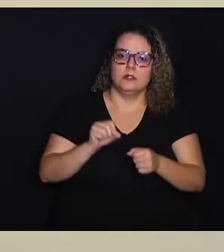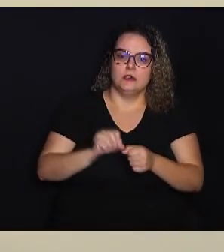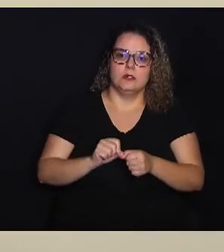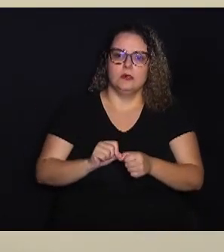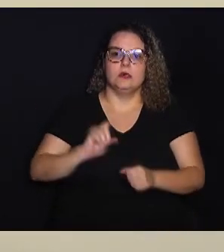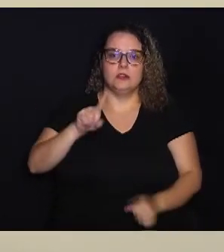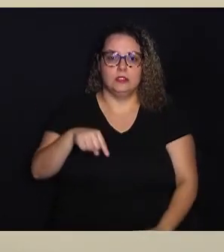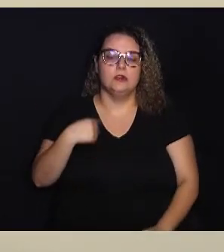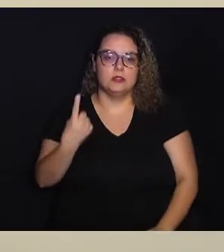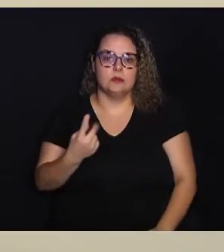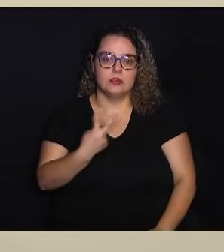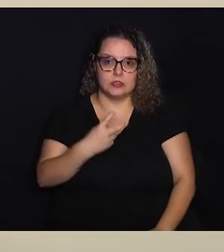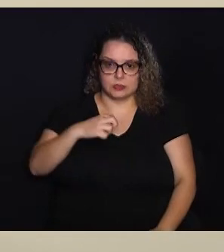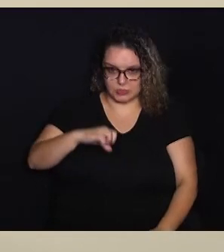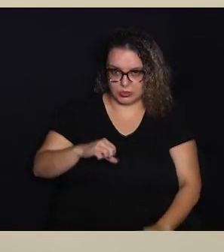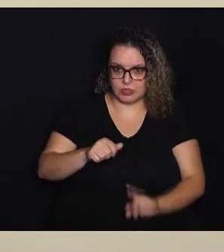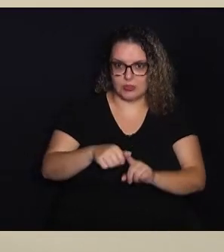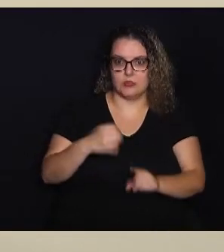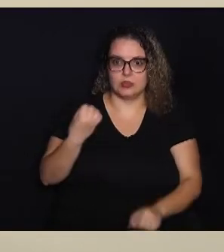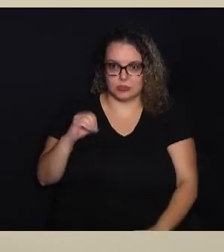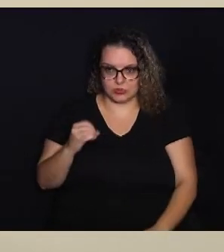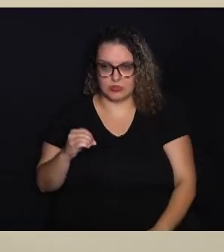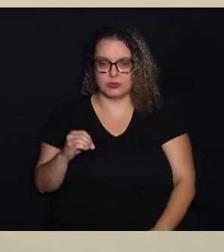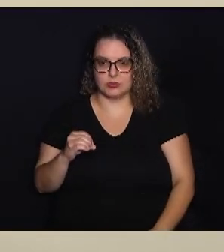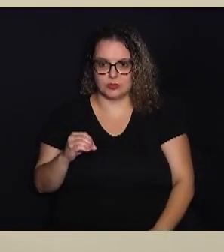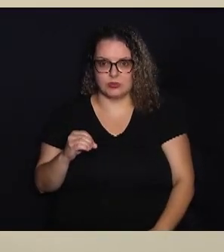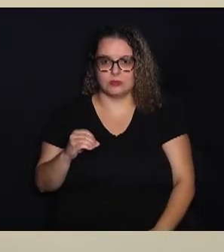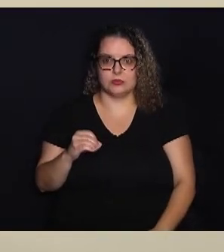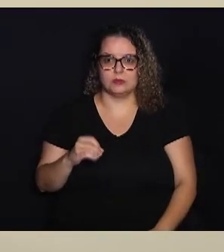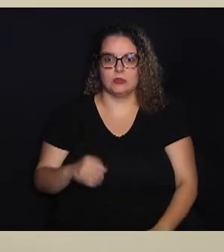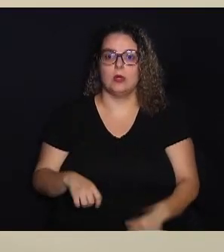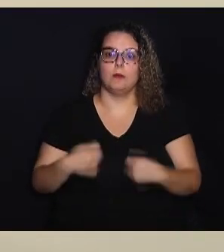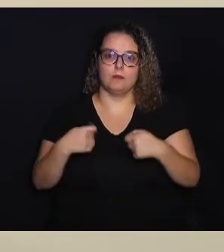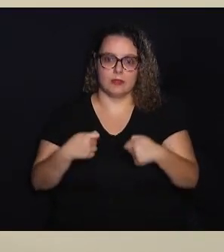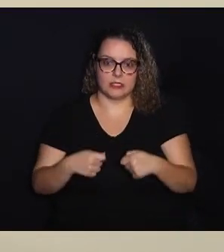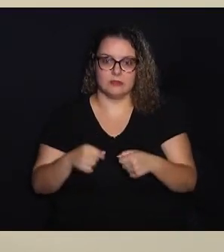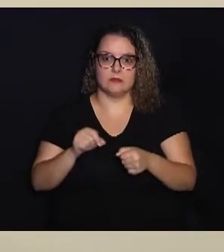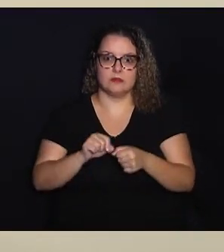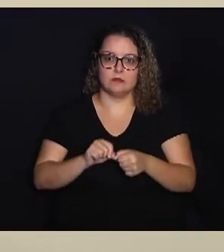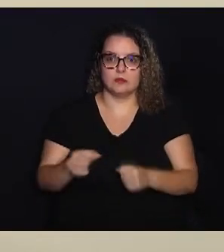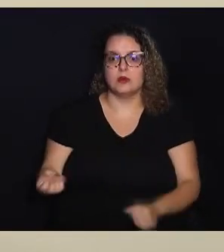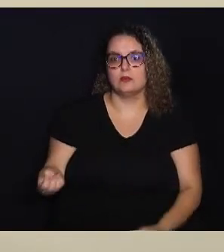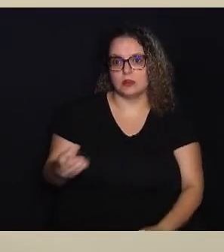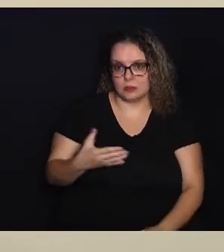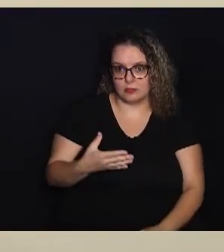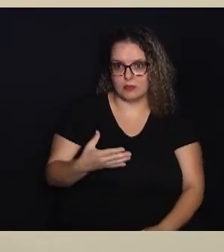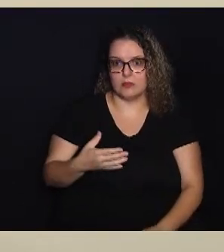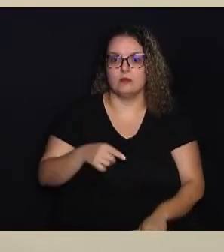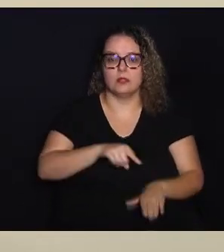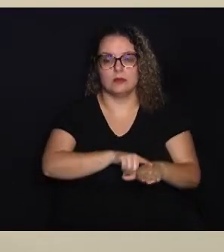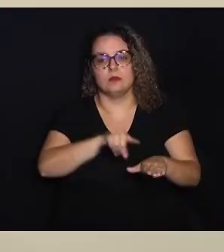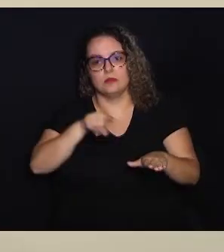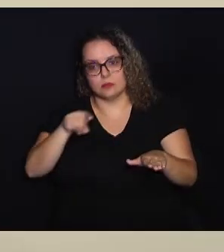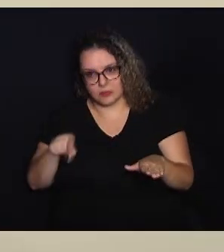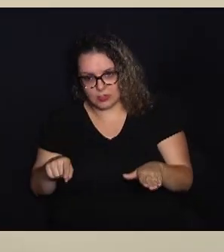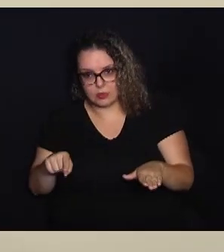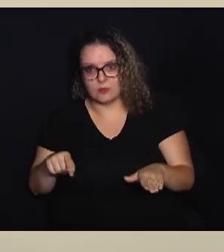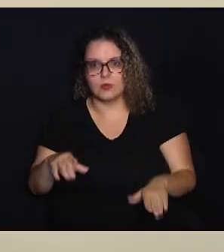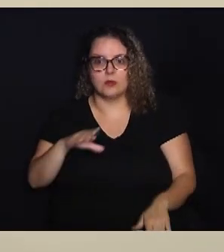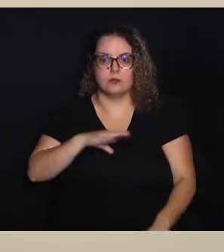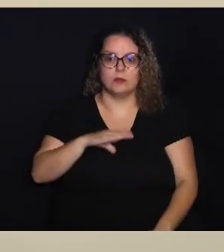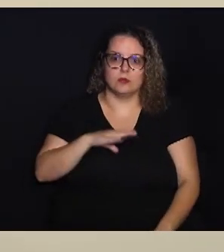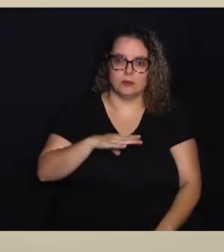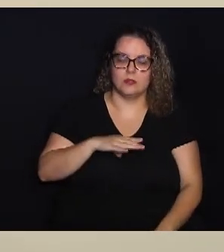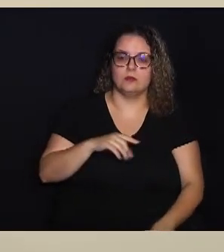realizar esse pagamento após o dia 29 de outubro Ele deve realizar uma nova, ele será excluído,